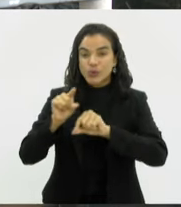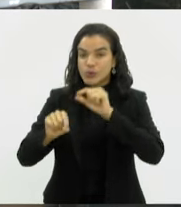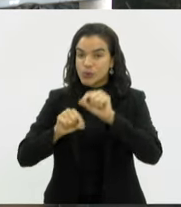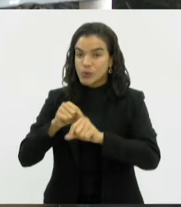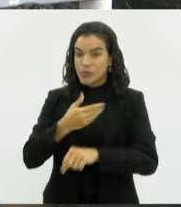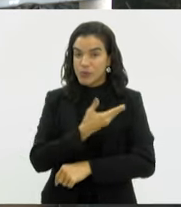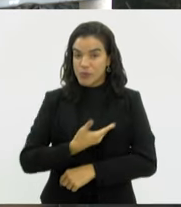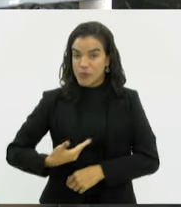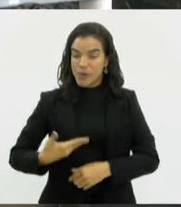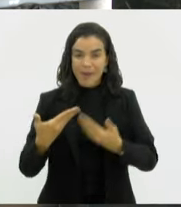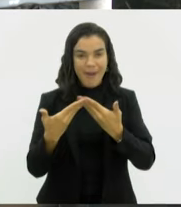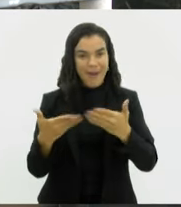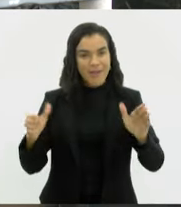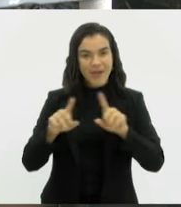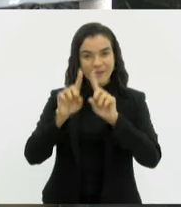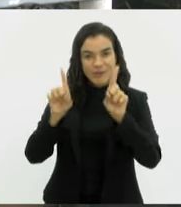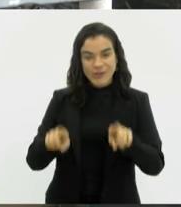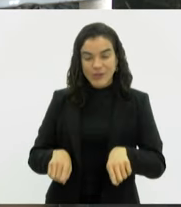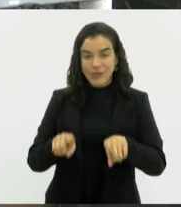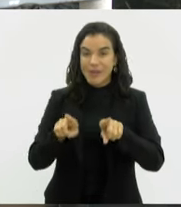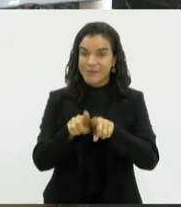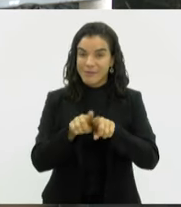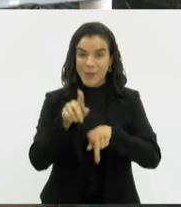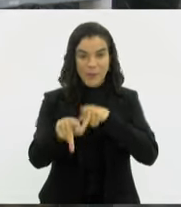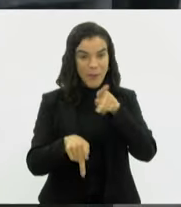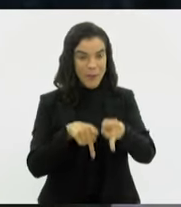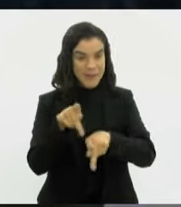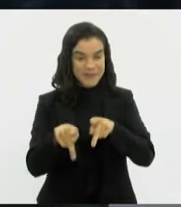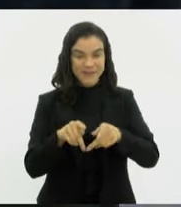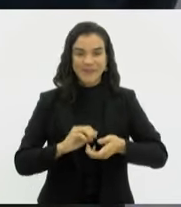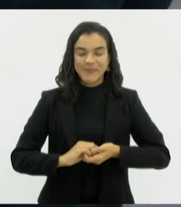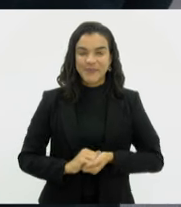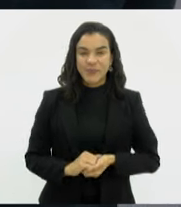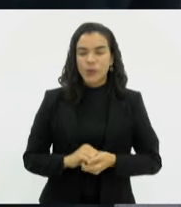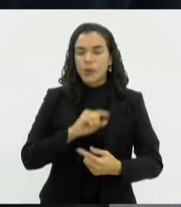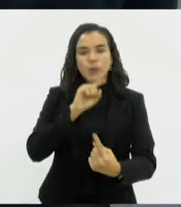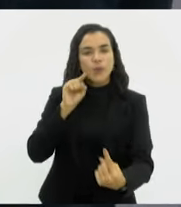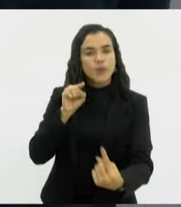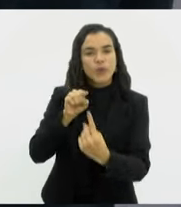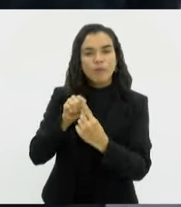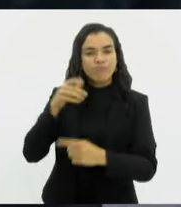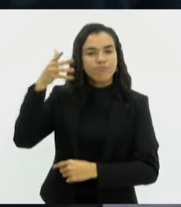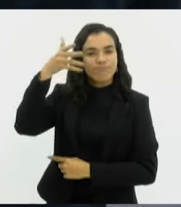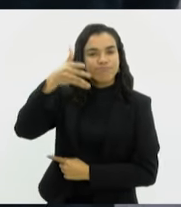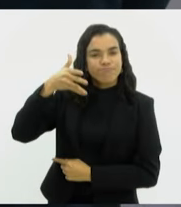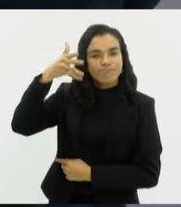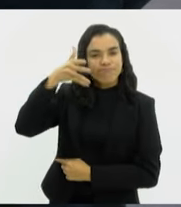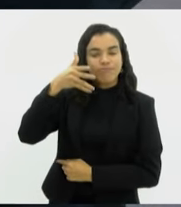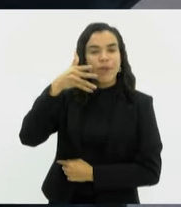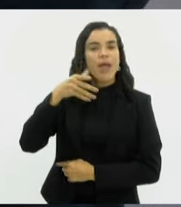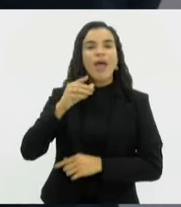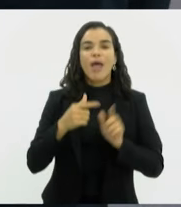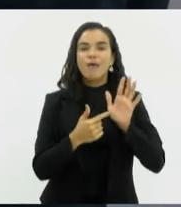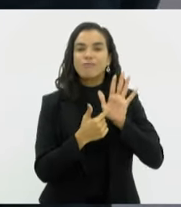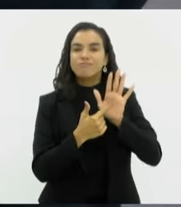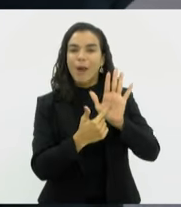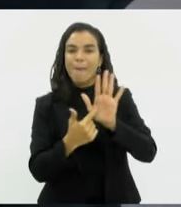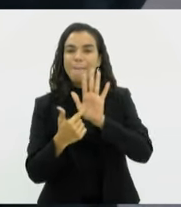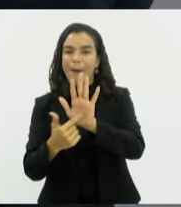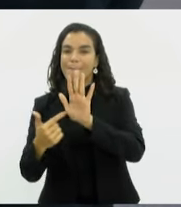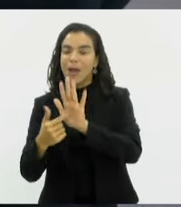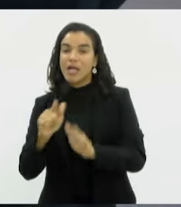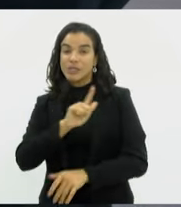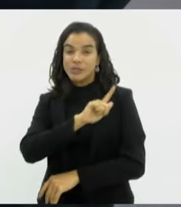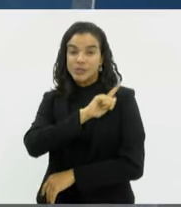atividade é aberta aos servidores da casa e à população. O objetivo das palestras é destacar a relação da gestão